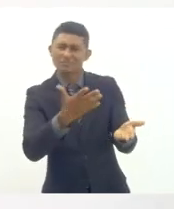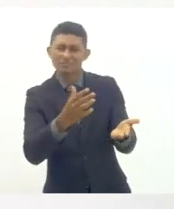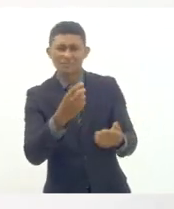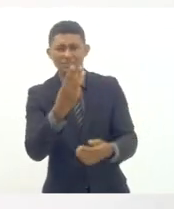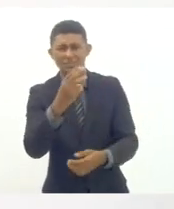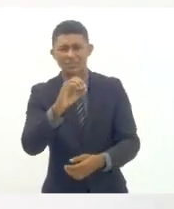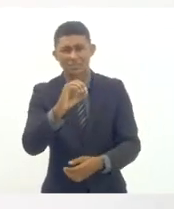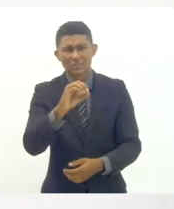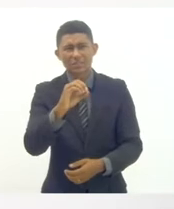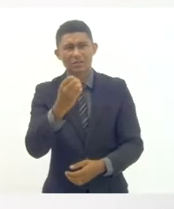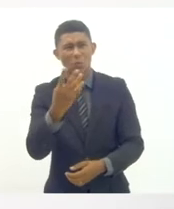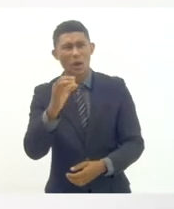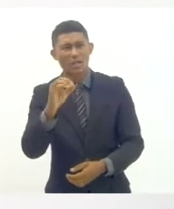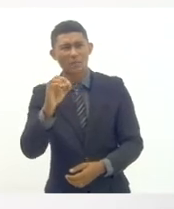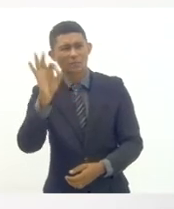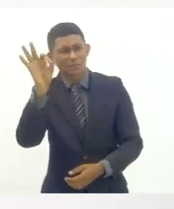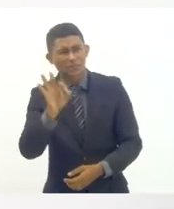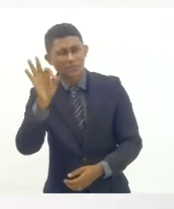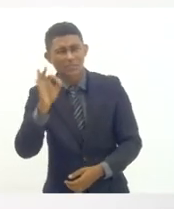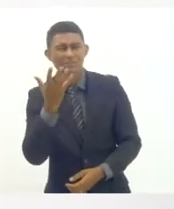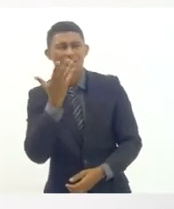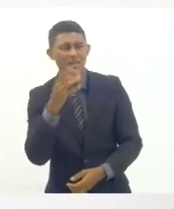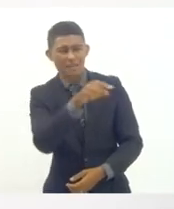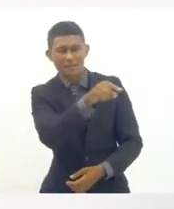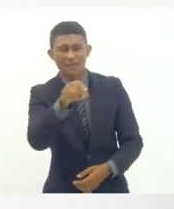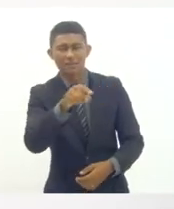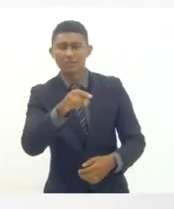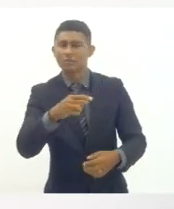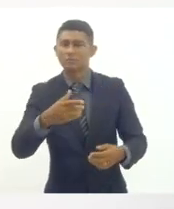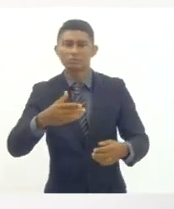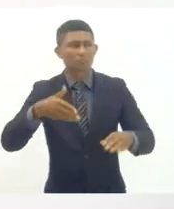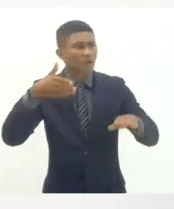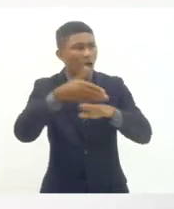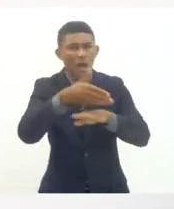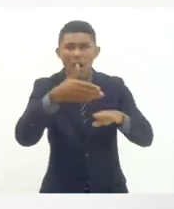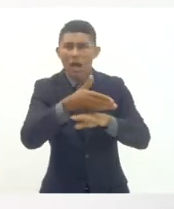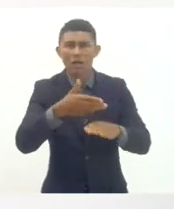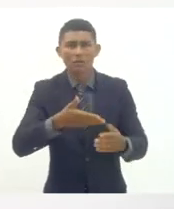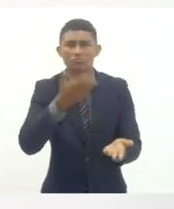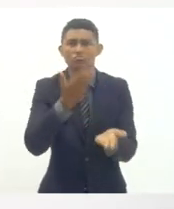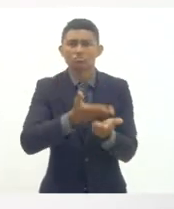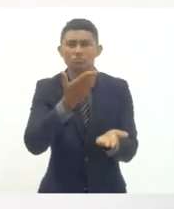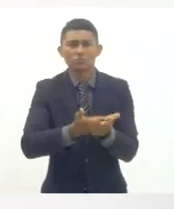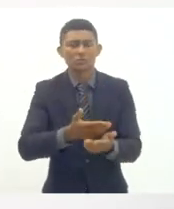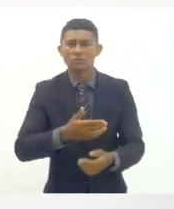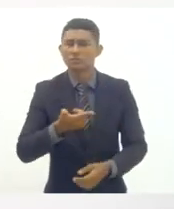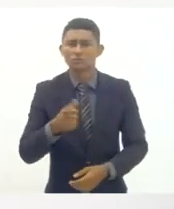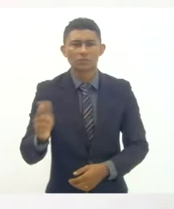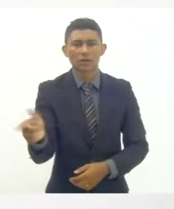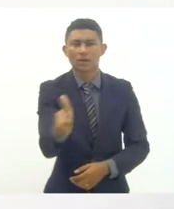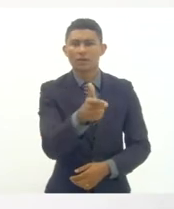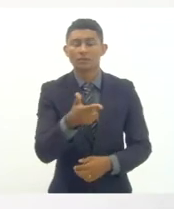não terem acesso à educação infantil e o estado por outro lado nos últimos